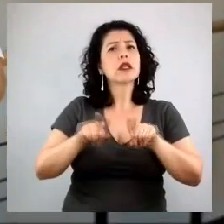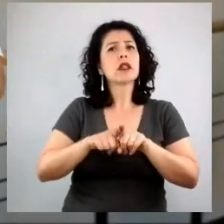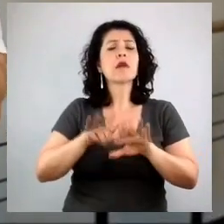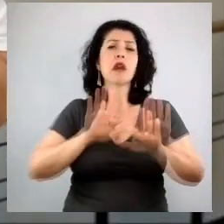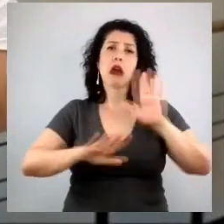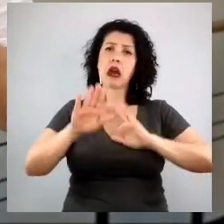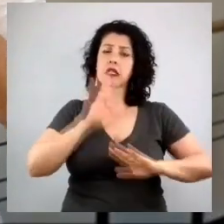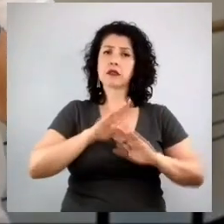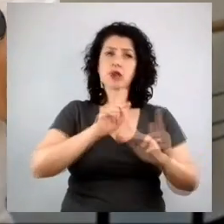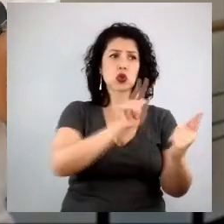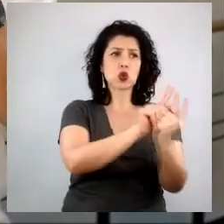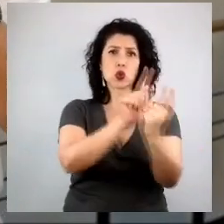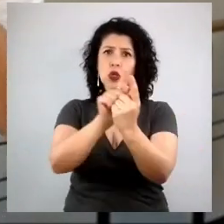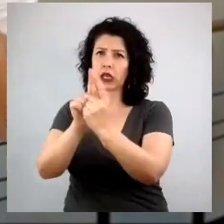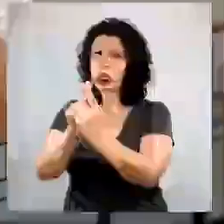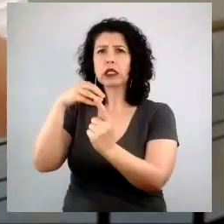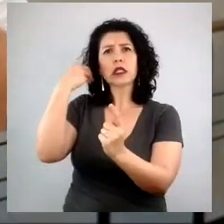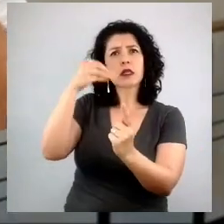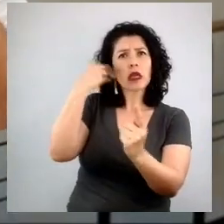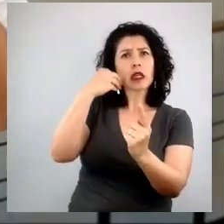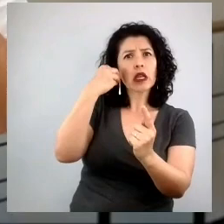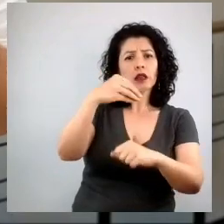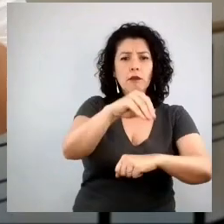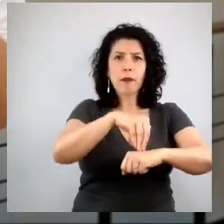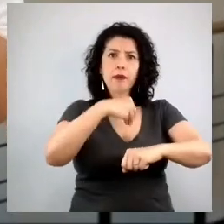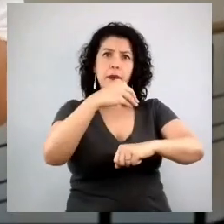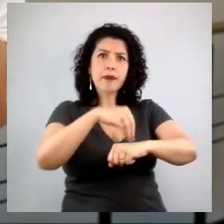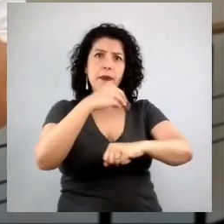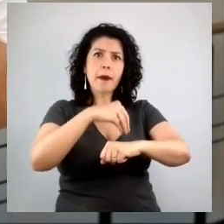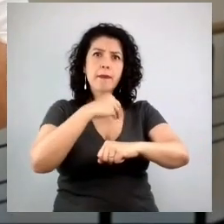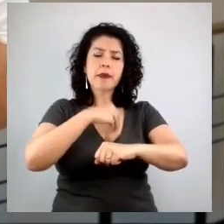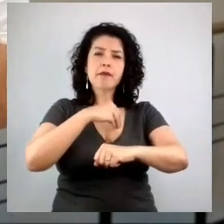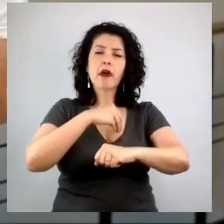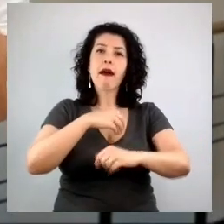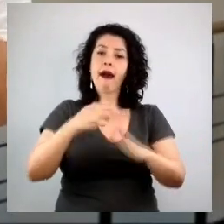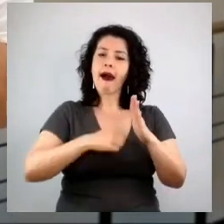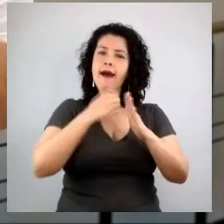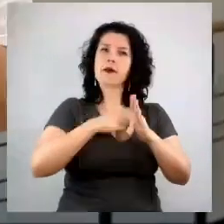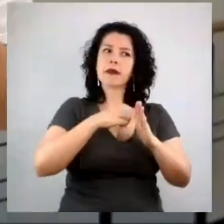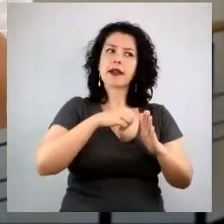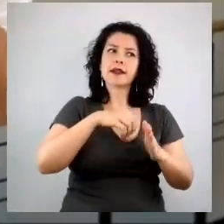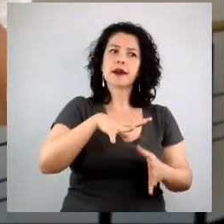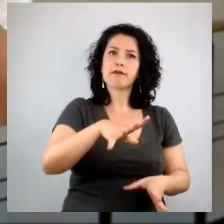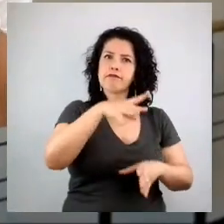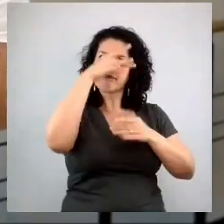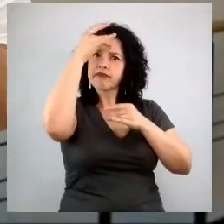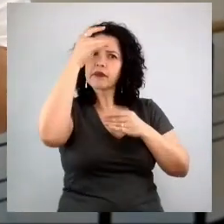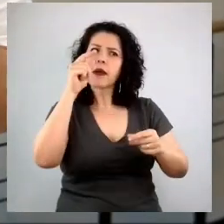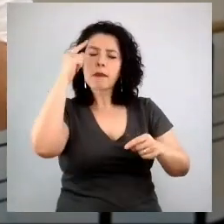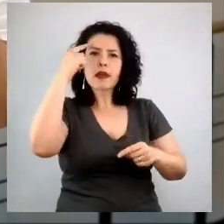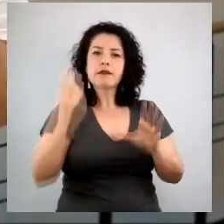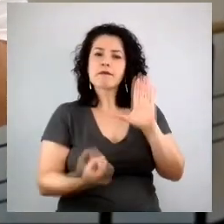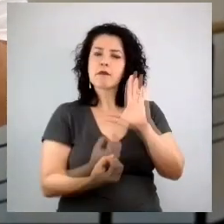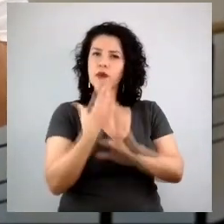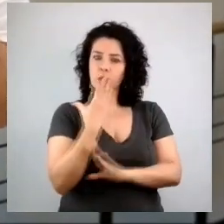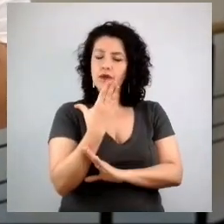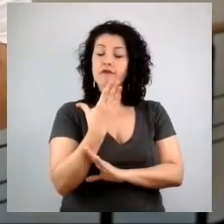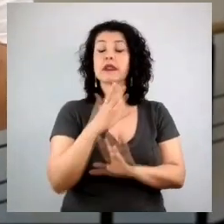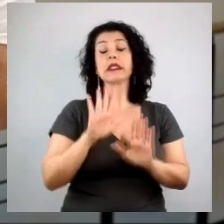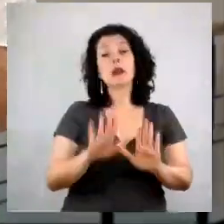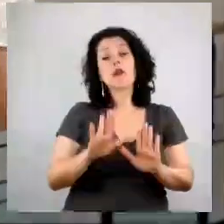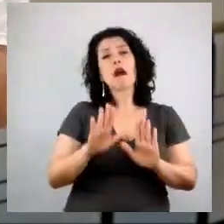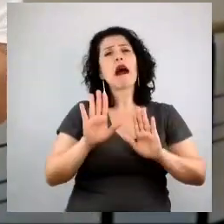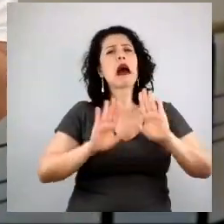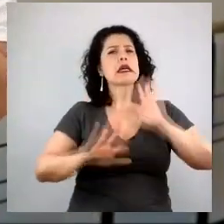têm com aquele produto, enfim. E essa verdade que só aquele produto, que só aquela marca tem, e que, em geral,